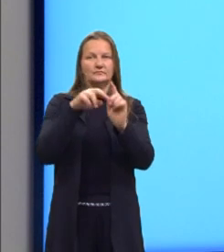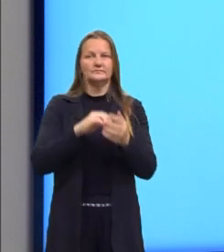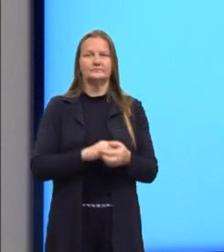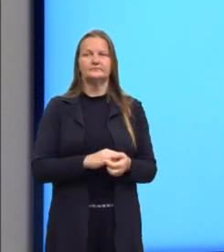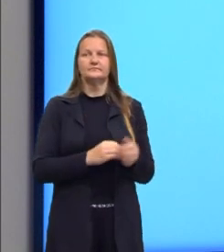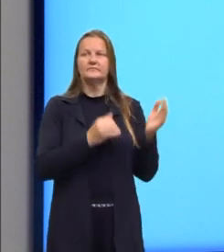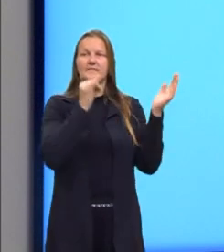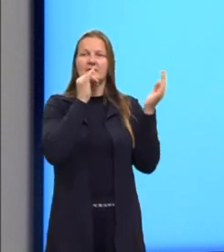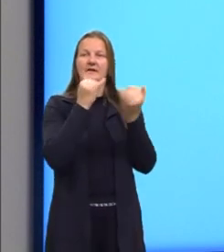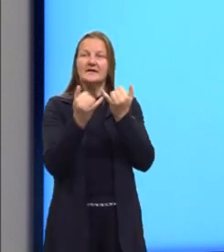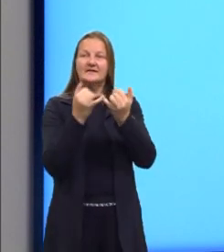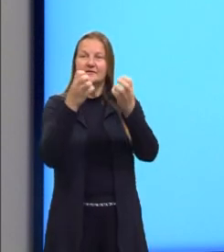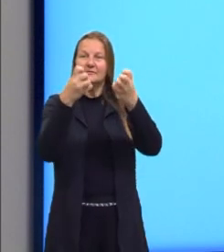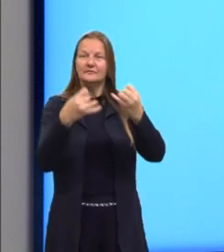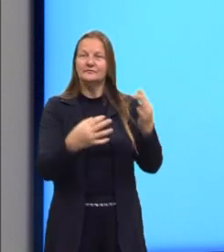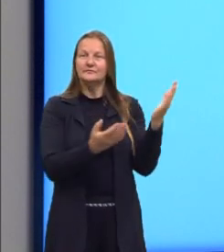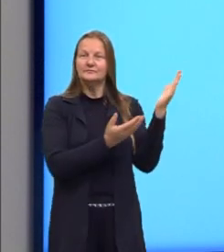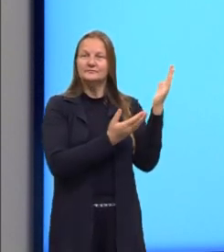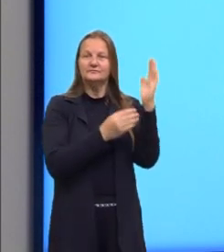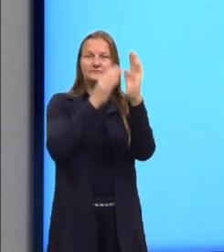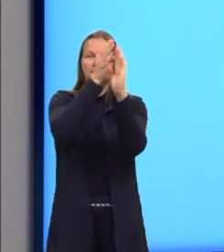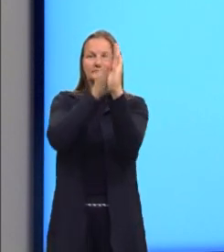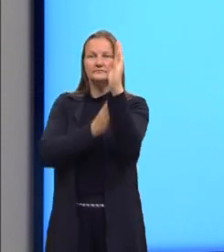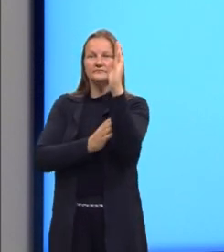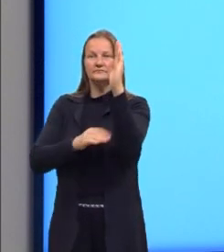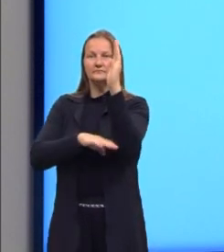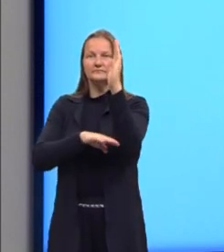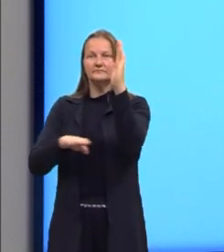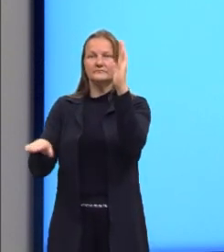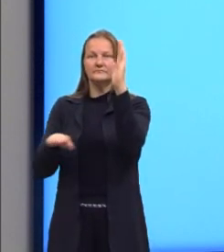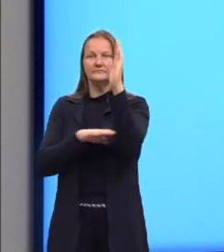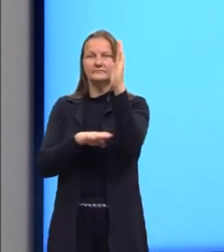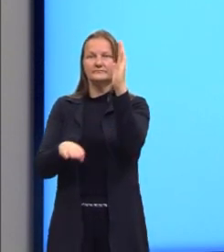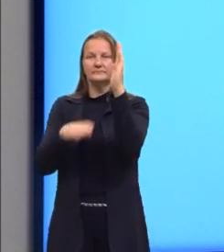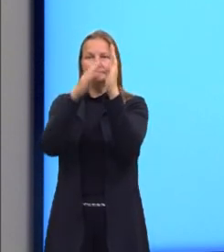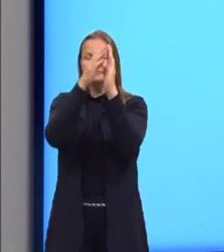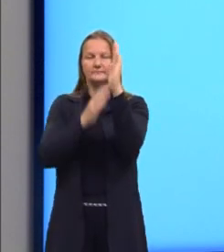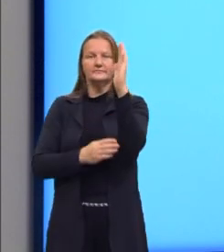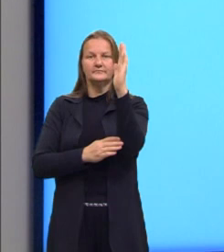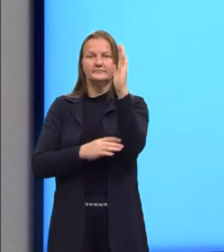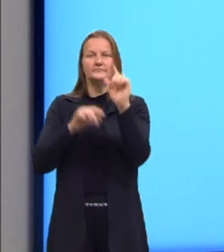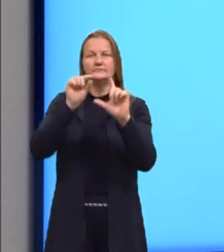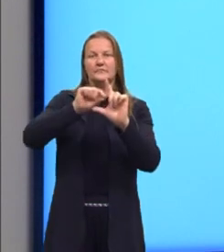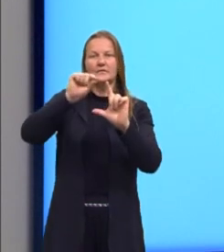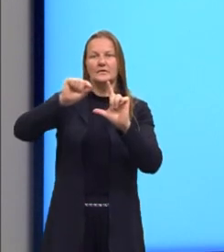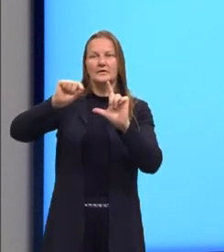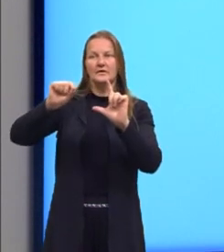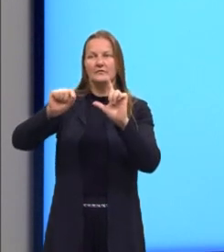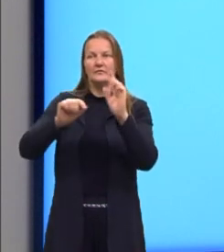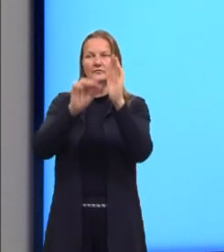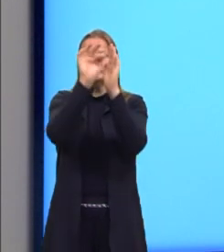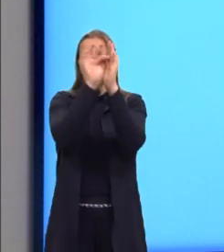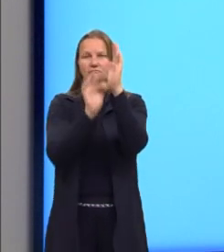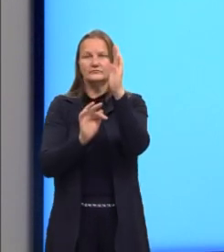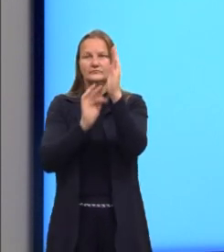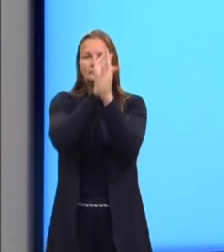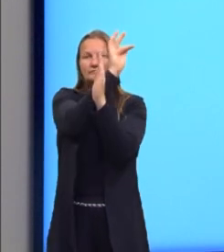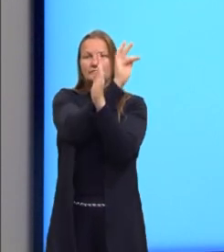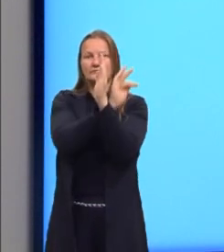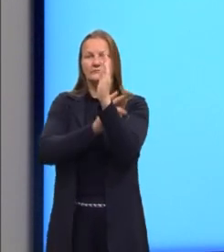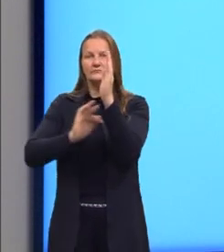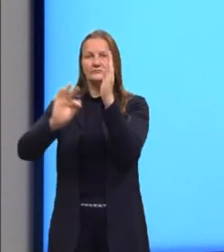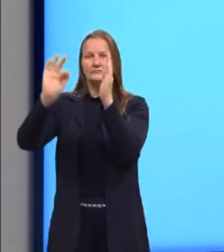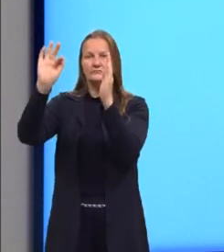um exemplo, o nosso plano cartesiano e traçado esse gráfico, e esse gráfico aqui ele tem o formato de uma